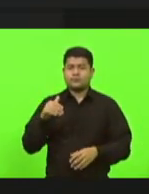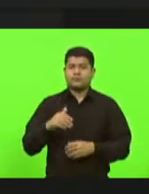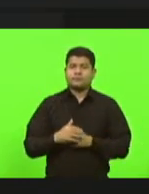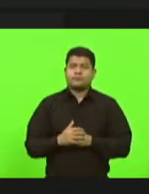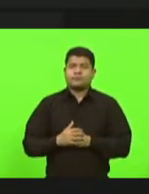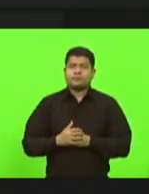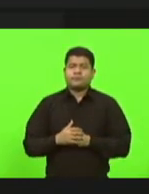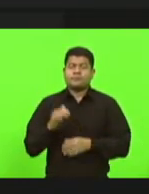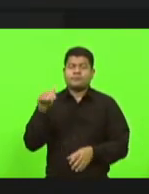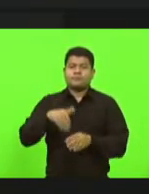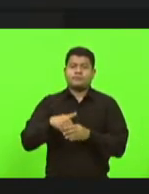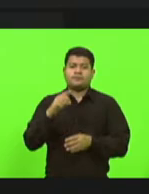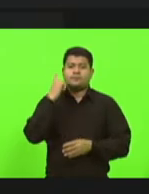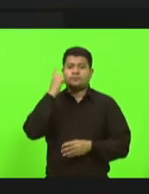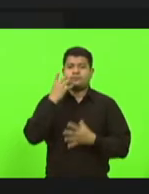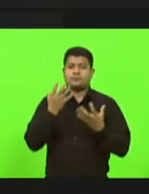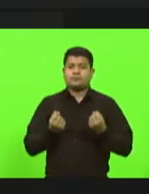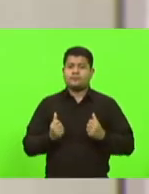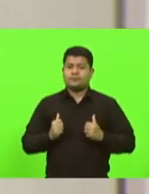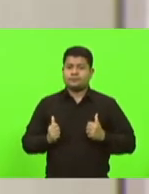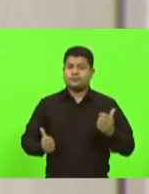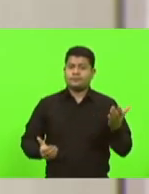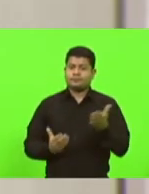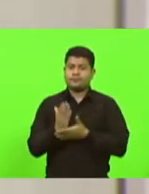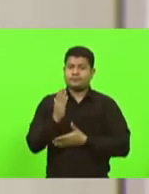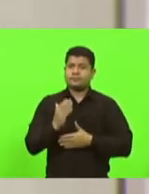Em votação. Aprovado.